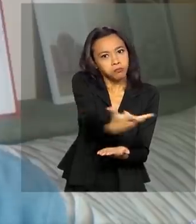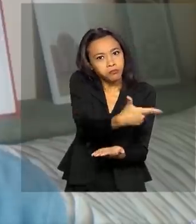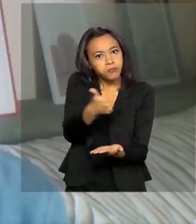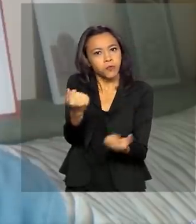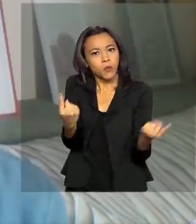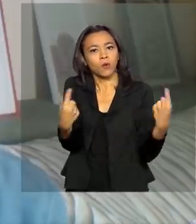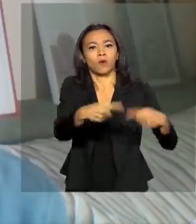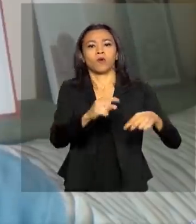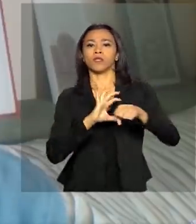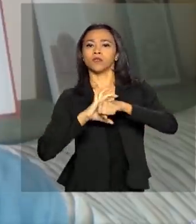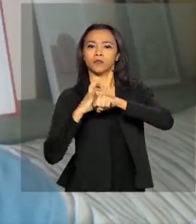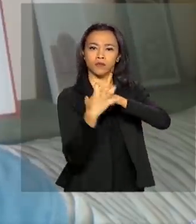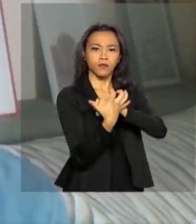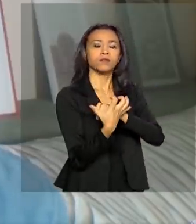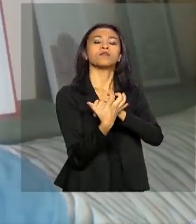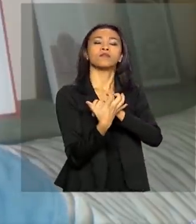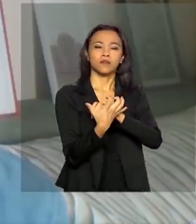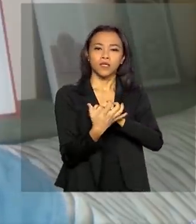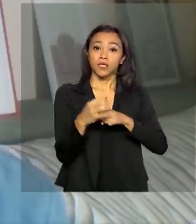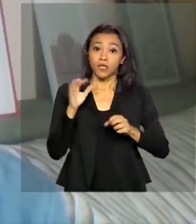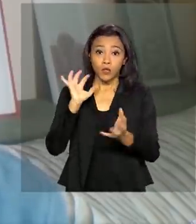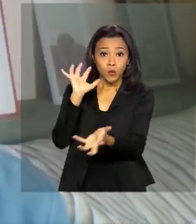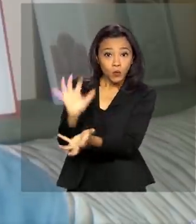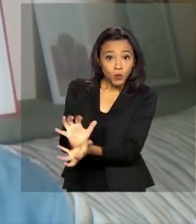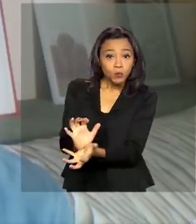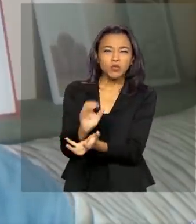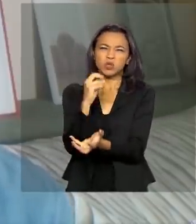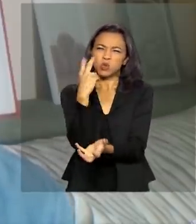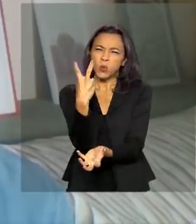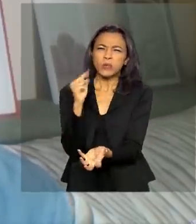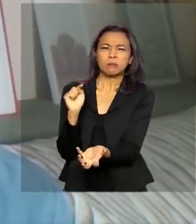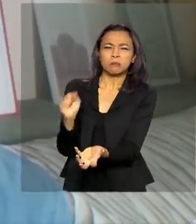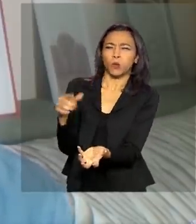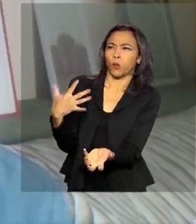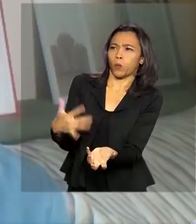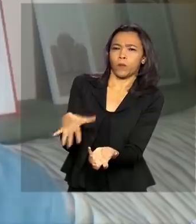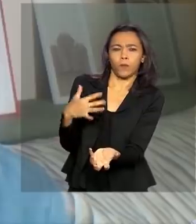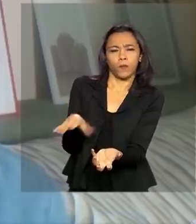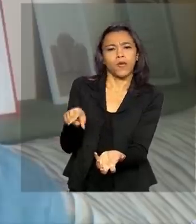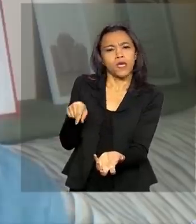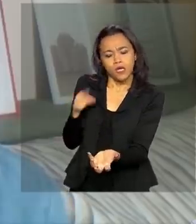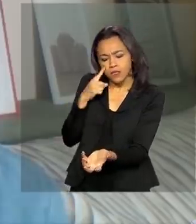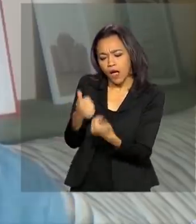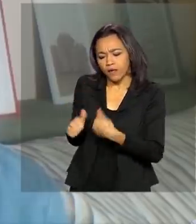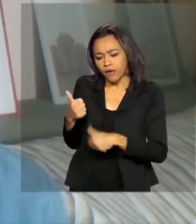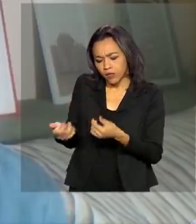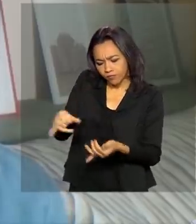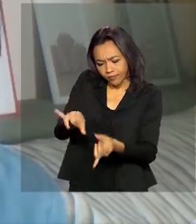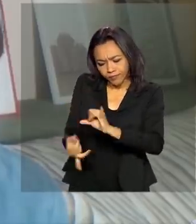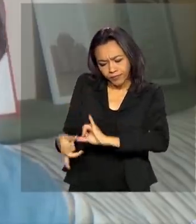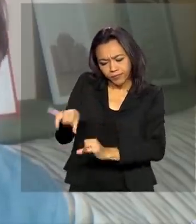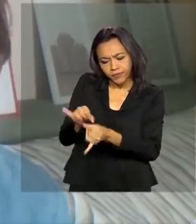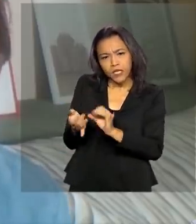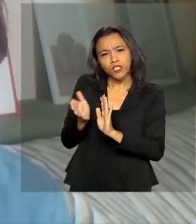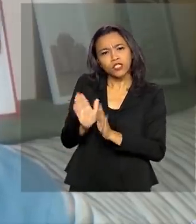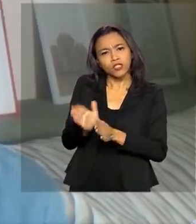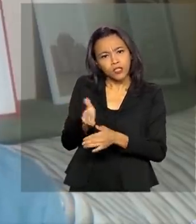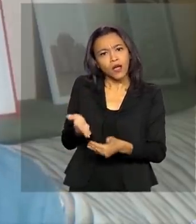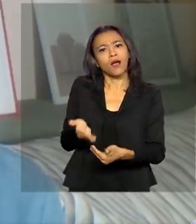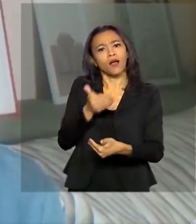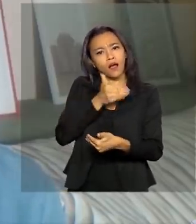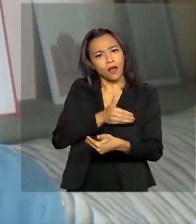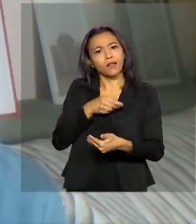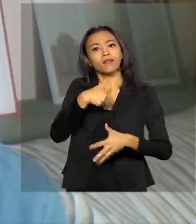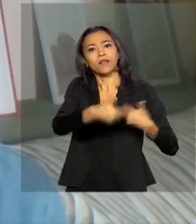contra o novo coronavírus, entre um grupo de duas mil. Eles analisam fórmulas de medicamentos que já têm uso aprovado no